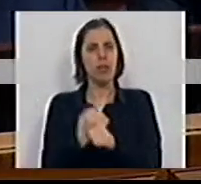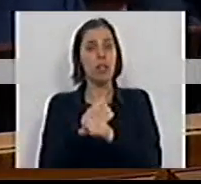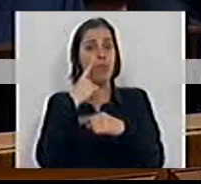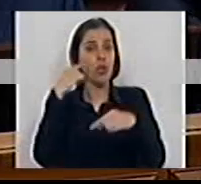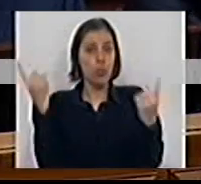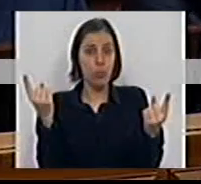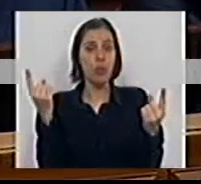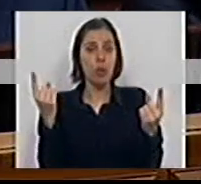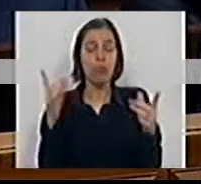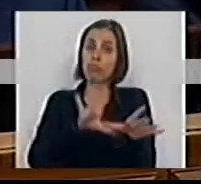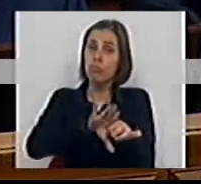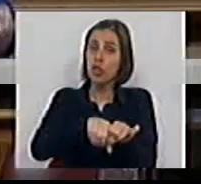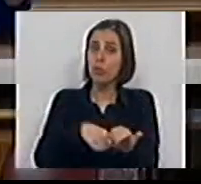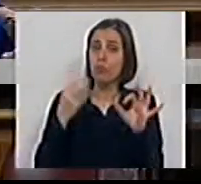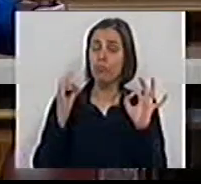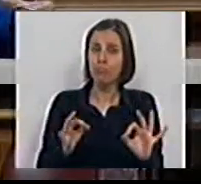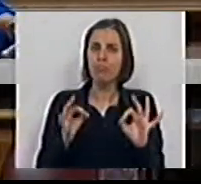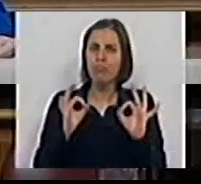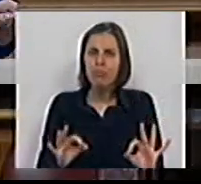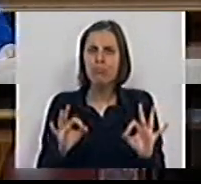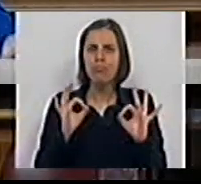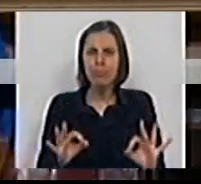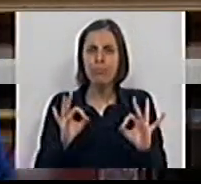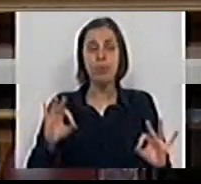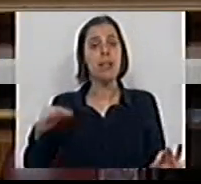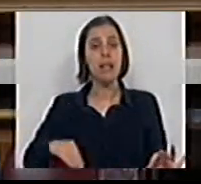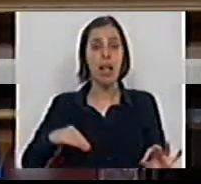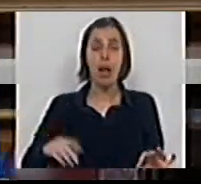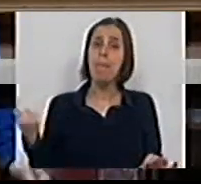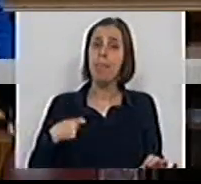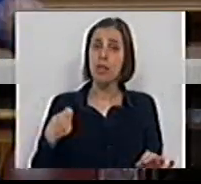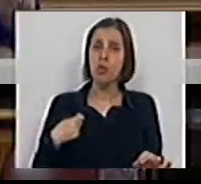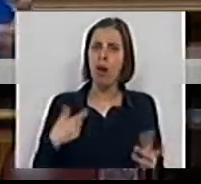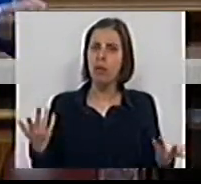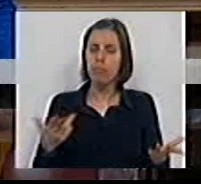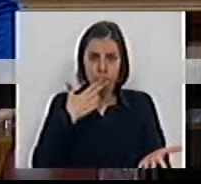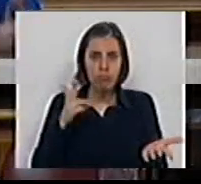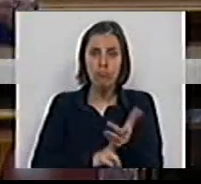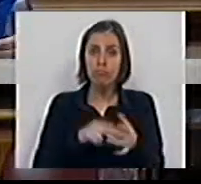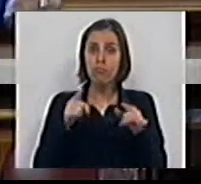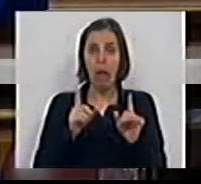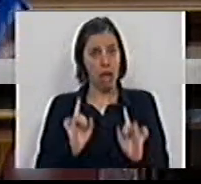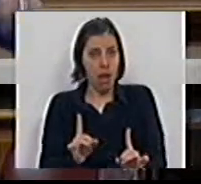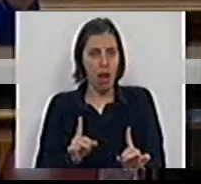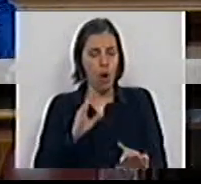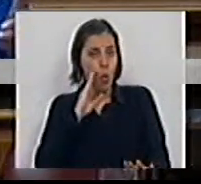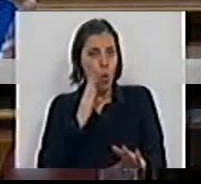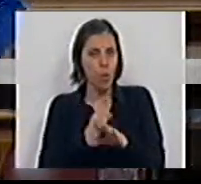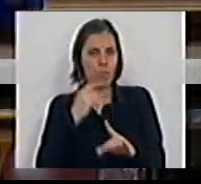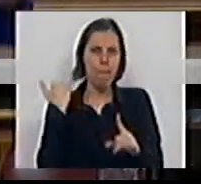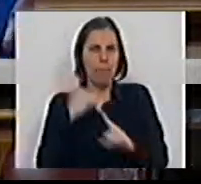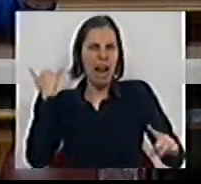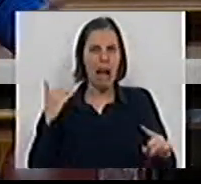públicos e destruição definitiva dos salários e das pensões. Se de facto esta é a última